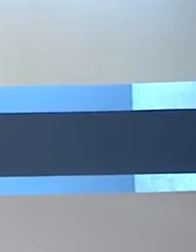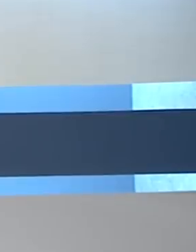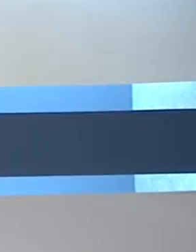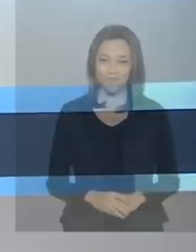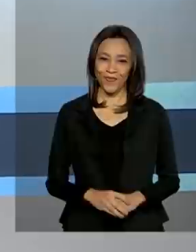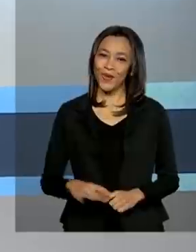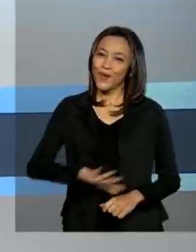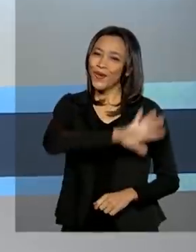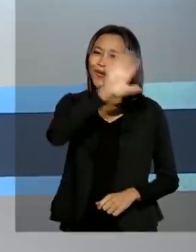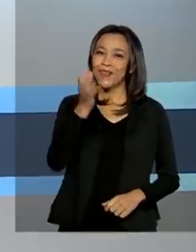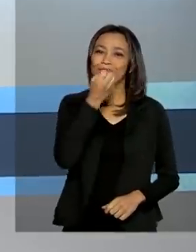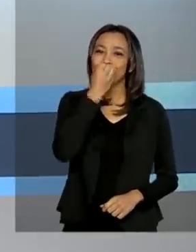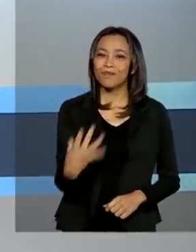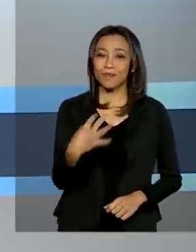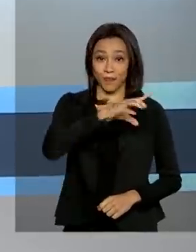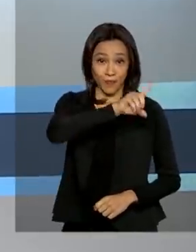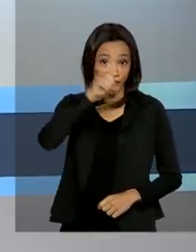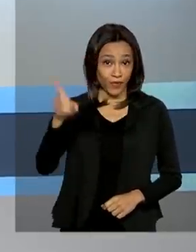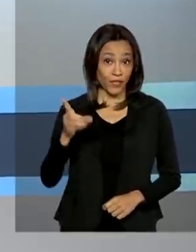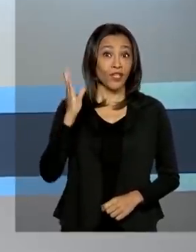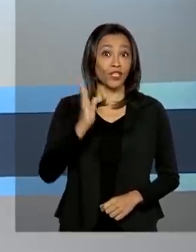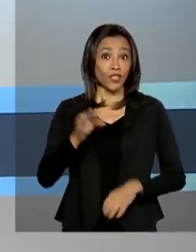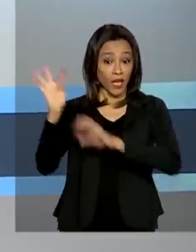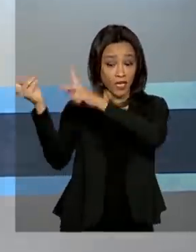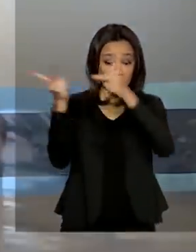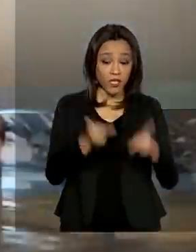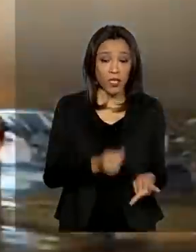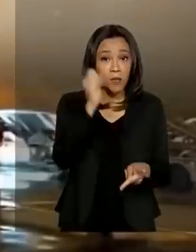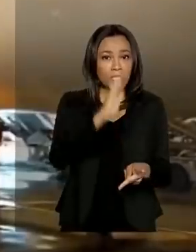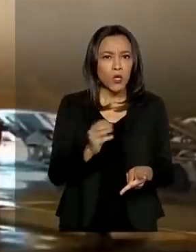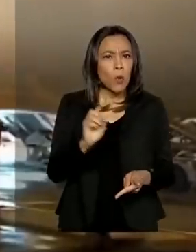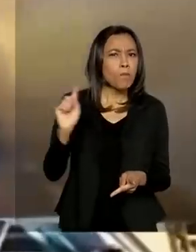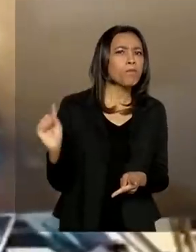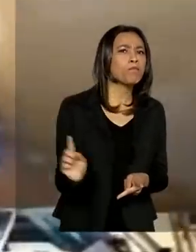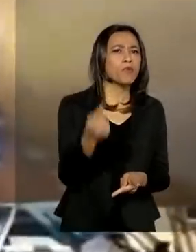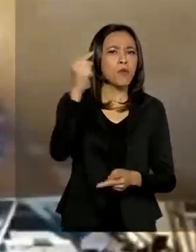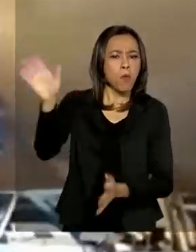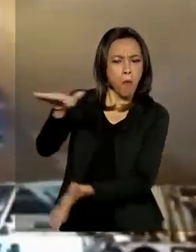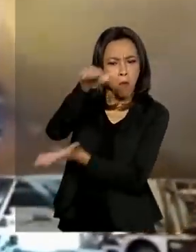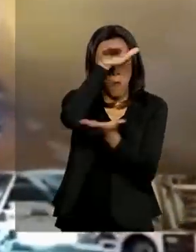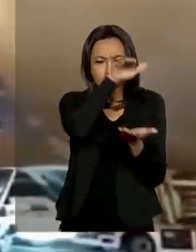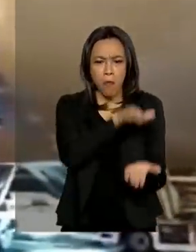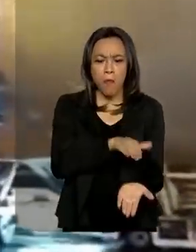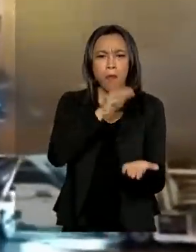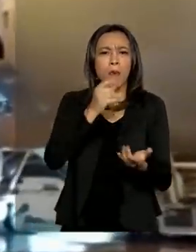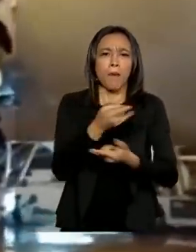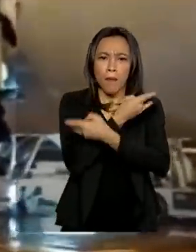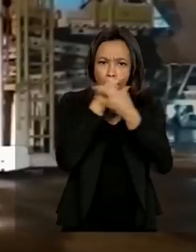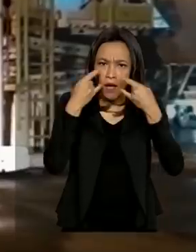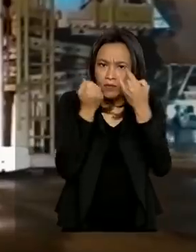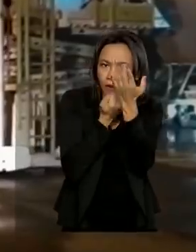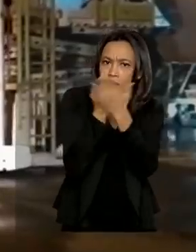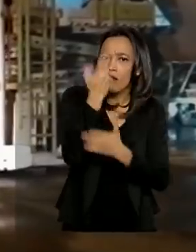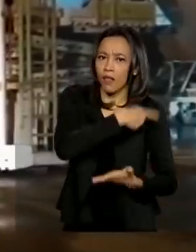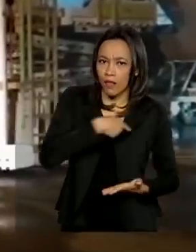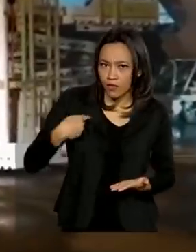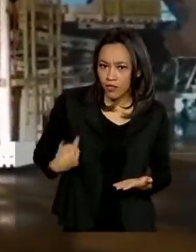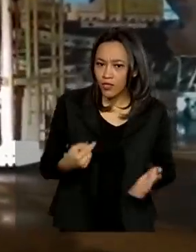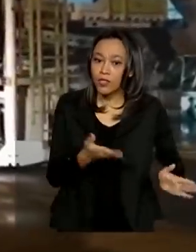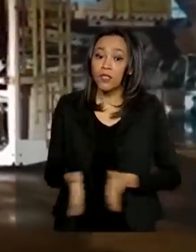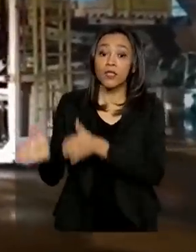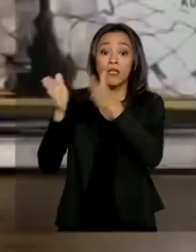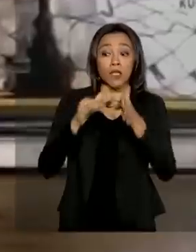Olá, bom dia. Chega ao Brasil o primeiro carregamento de máscaras compradas da China. Ministério da